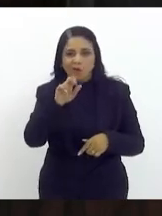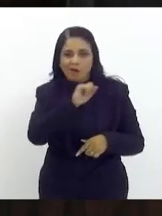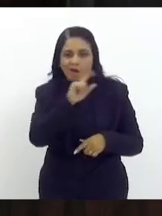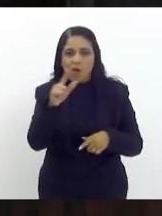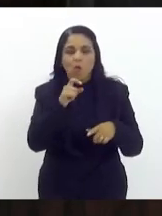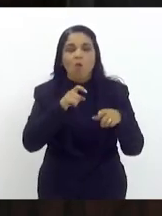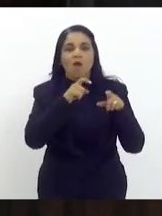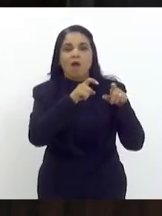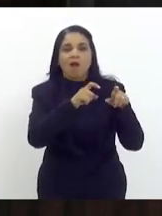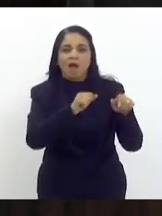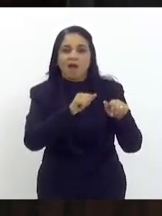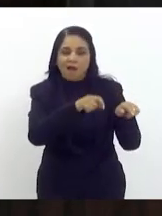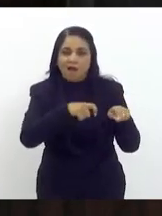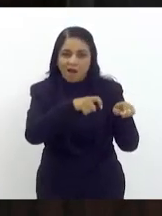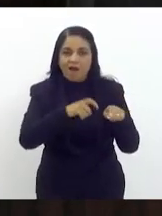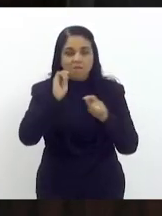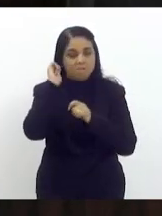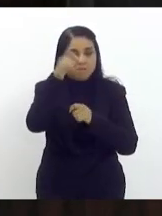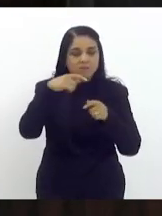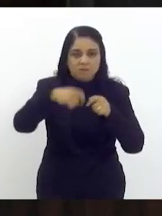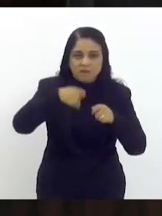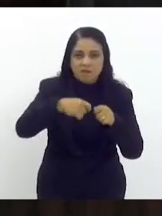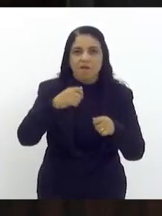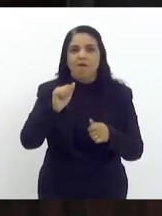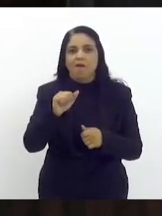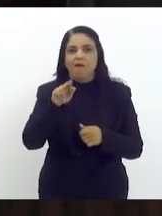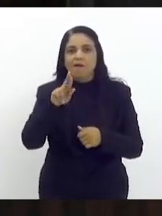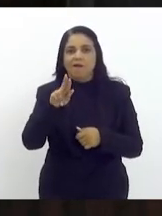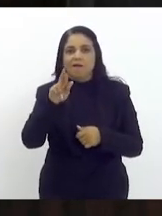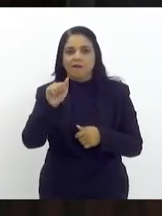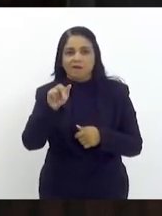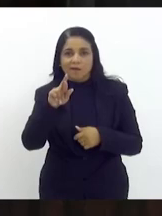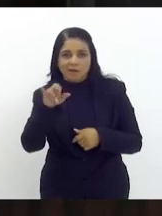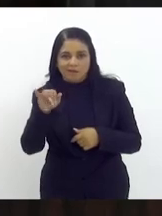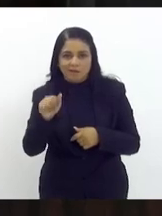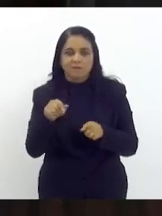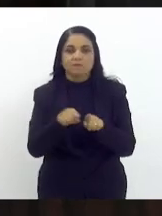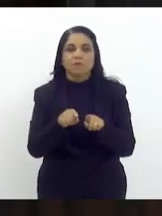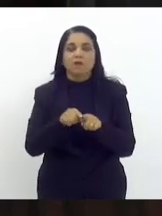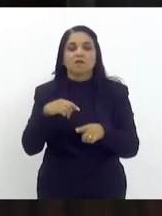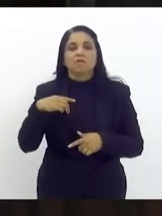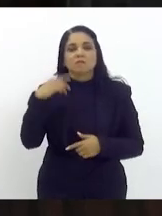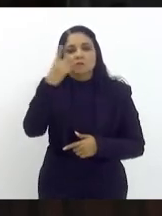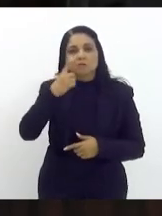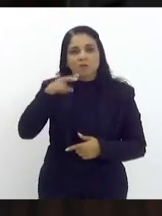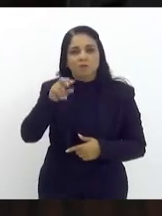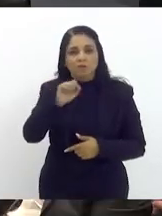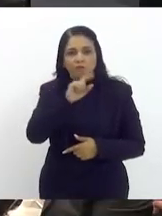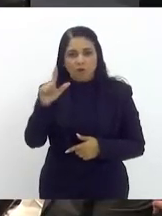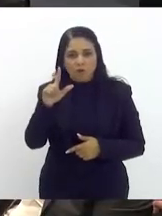agrária e pesqueira deputado Valdo Seaza para emitir parecer